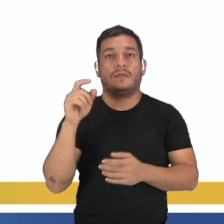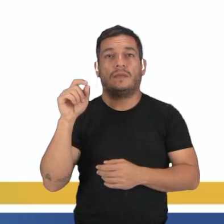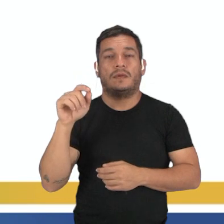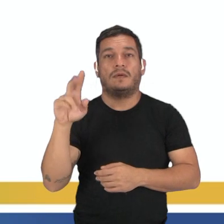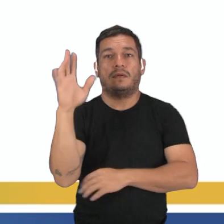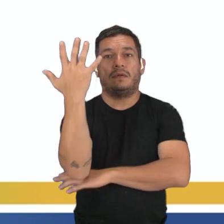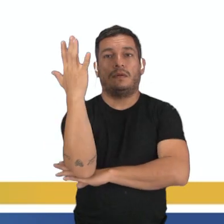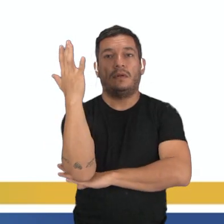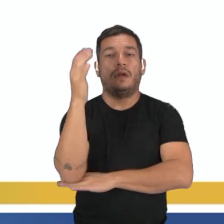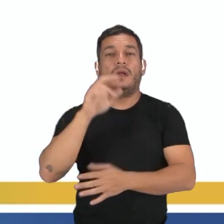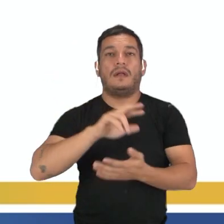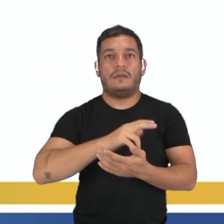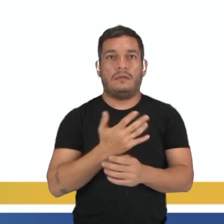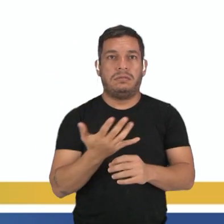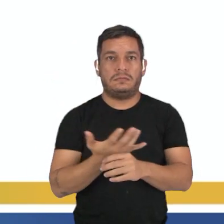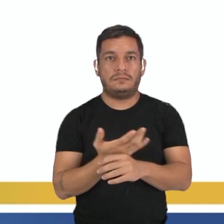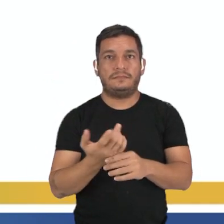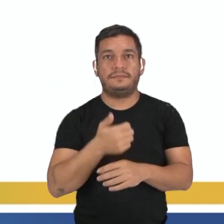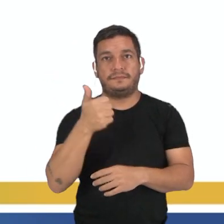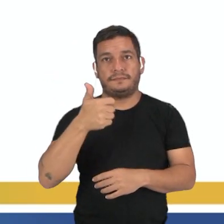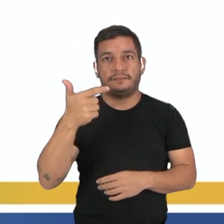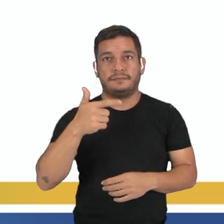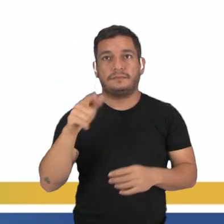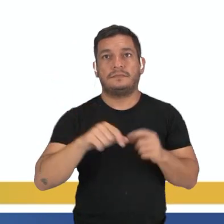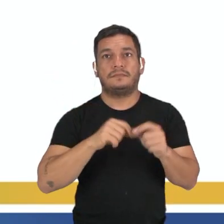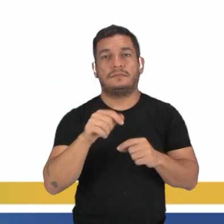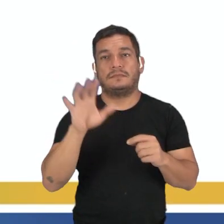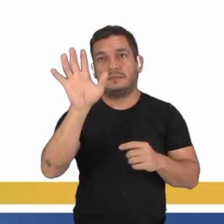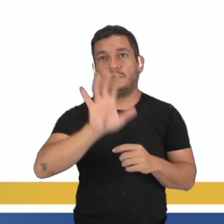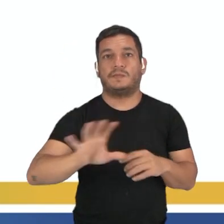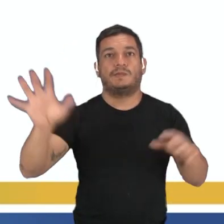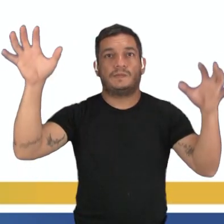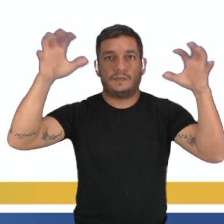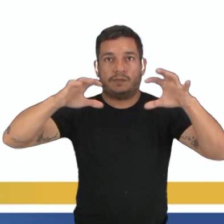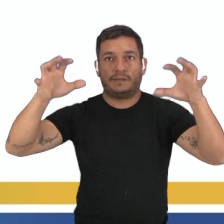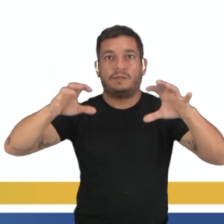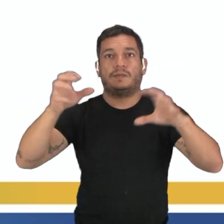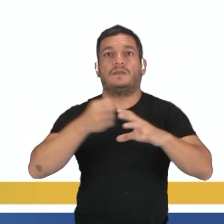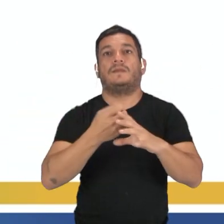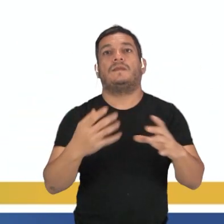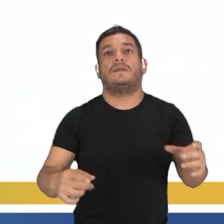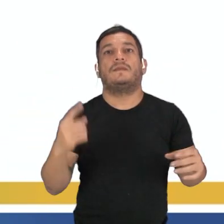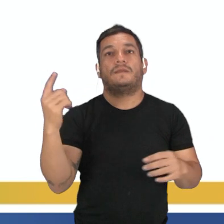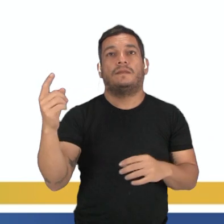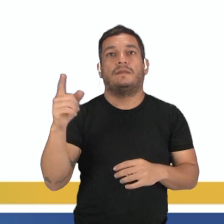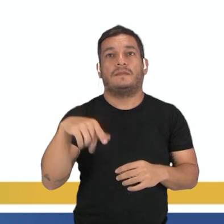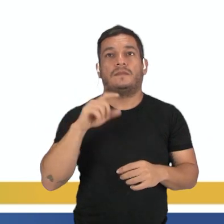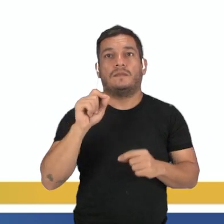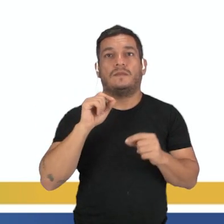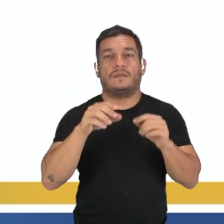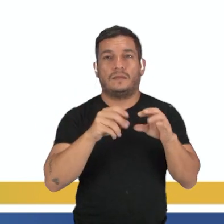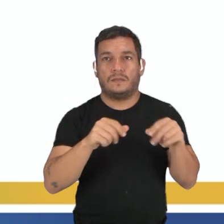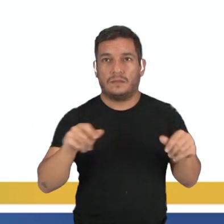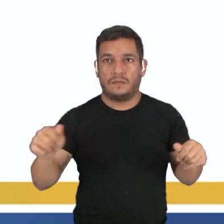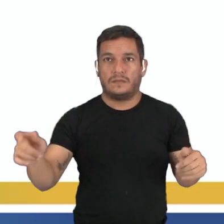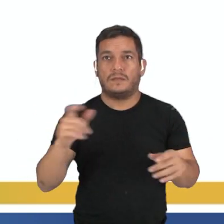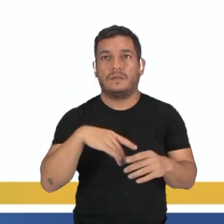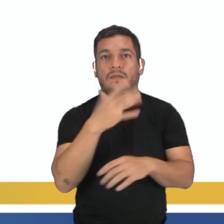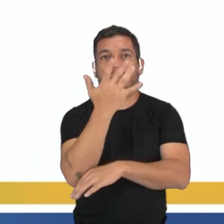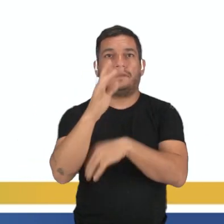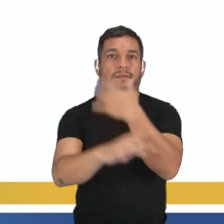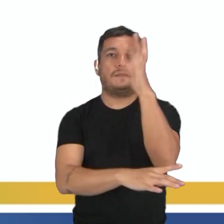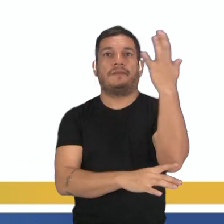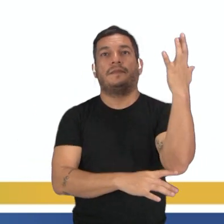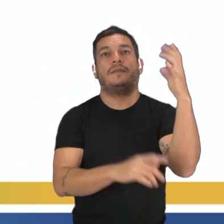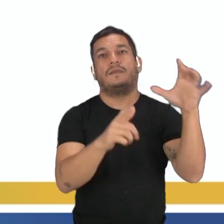seguinte. Os vegetais 1 e 2 são abundantes em regiões chuvosas, ou que se caracterizam por alto teor de umidade, como